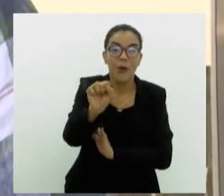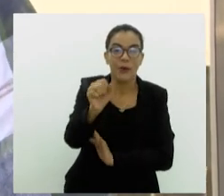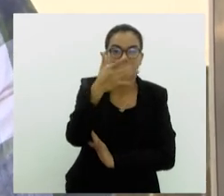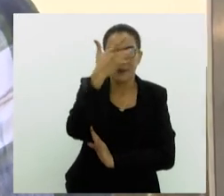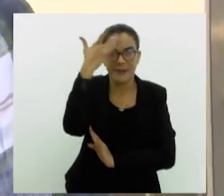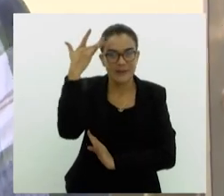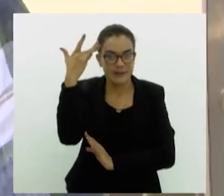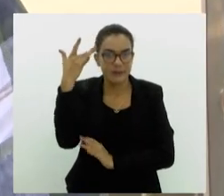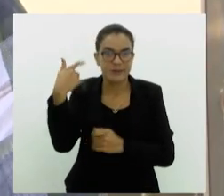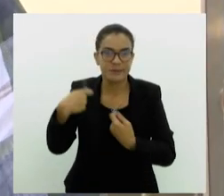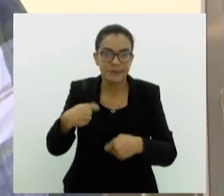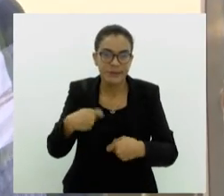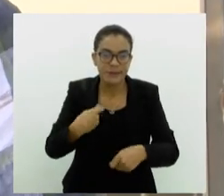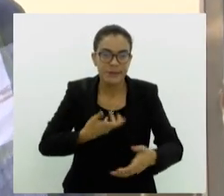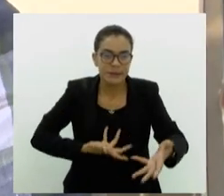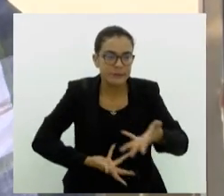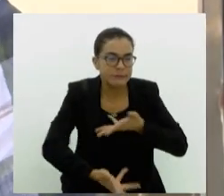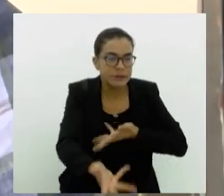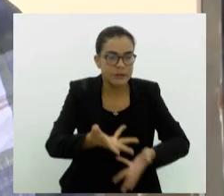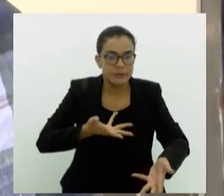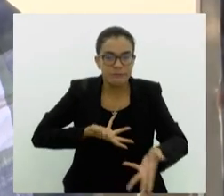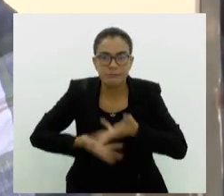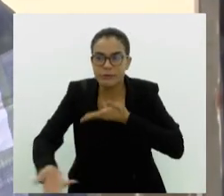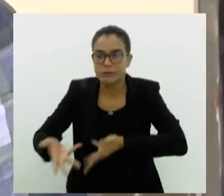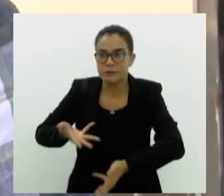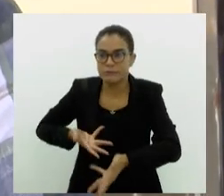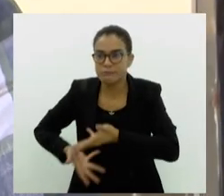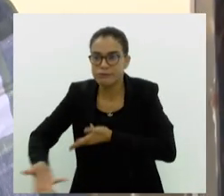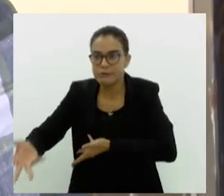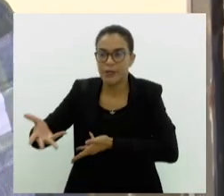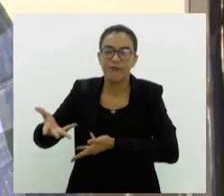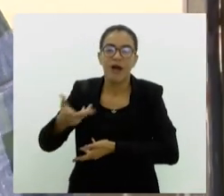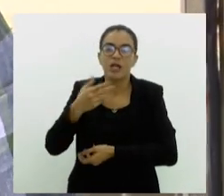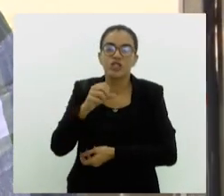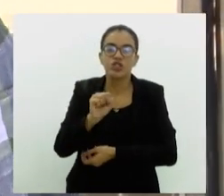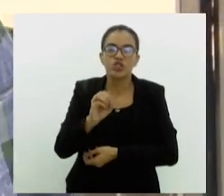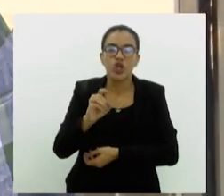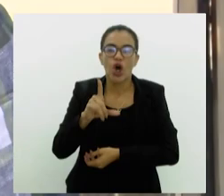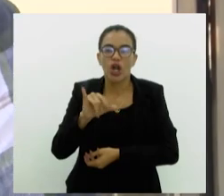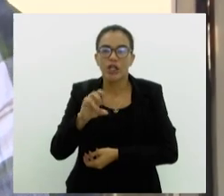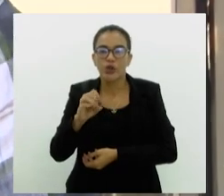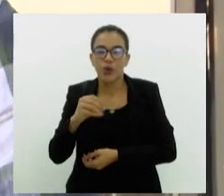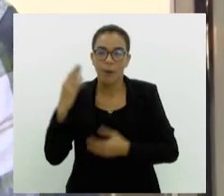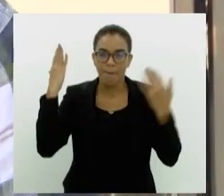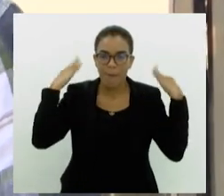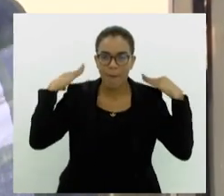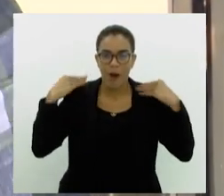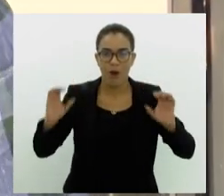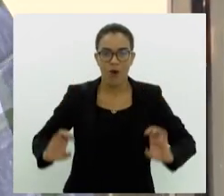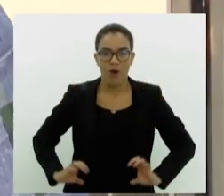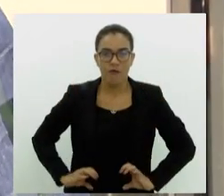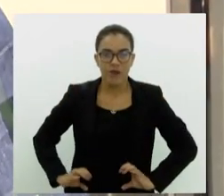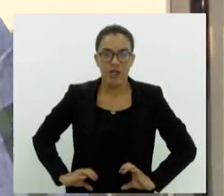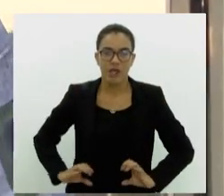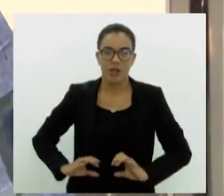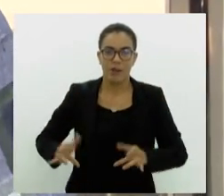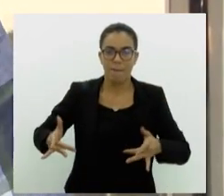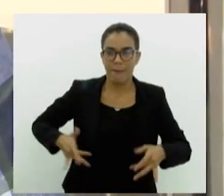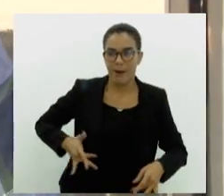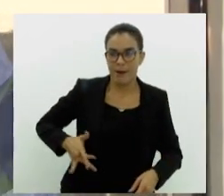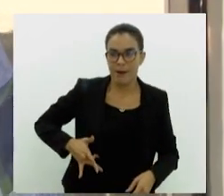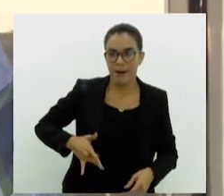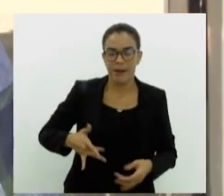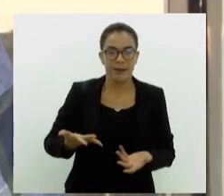pessoas que precisam de transplantes de órgãos sólidos, Órgãos sólidos, a gente fala coração, pulmão, fígado, rim, pâncreas,